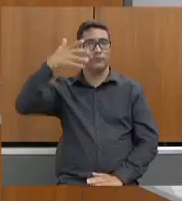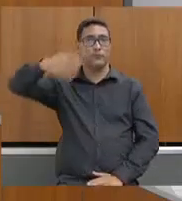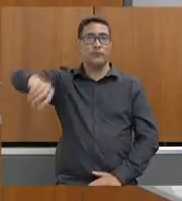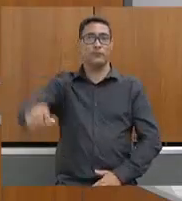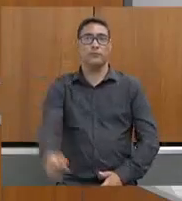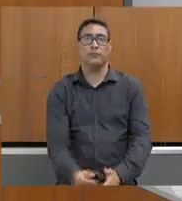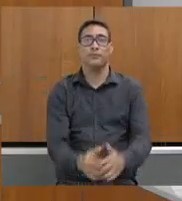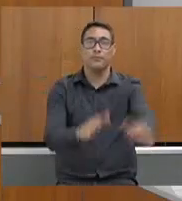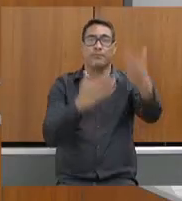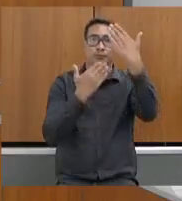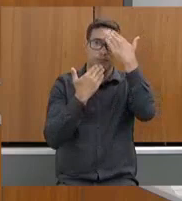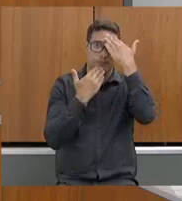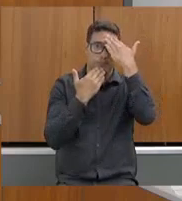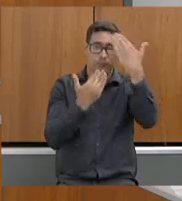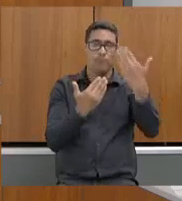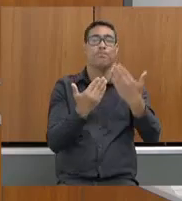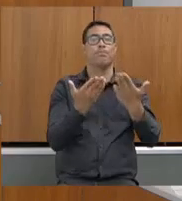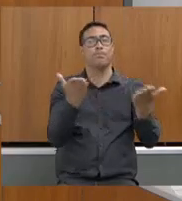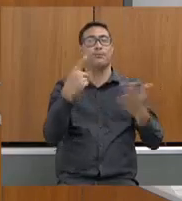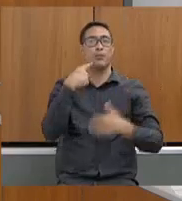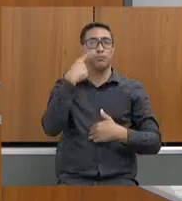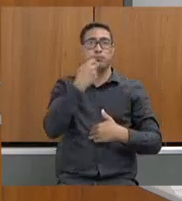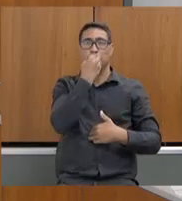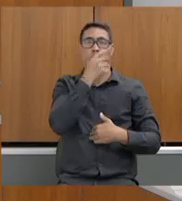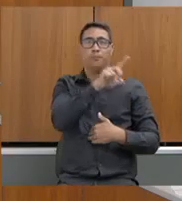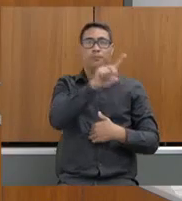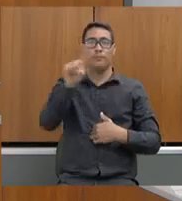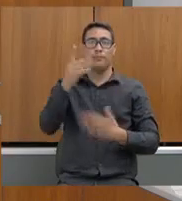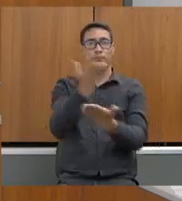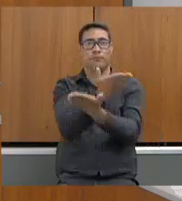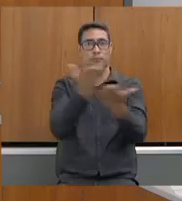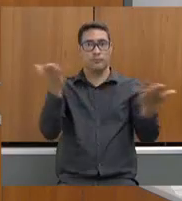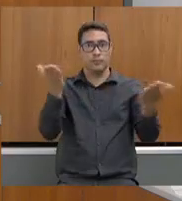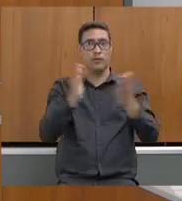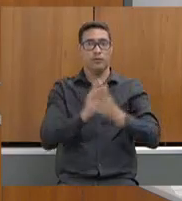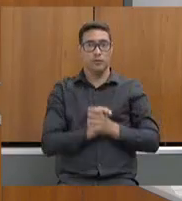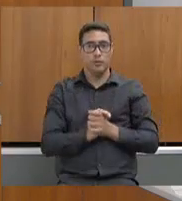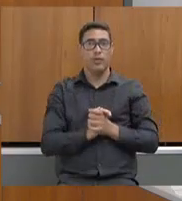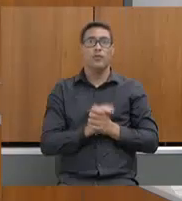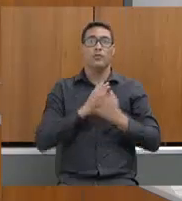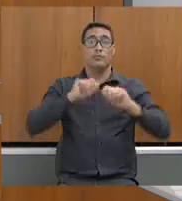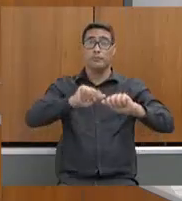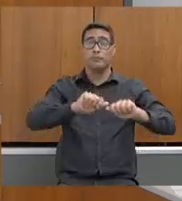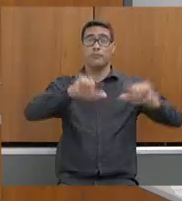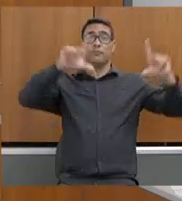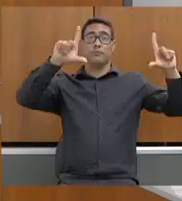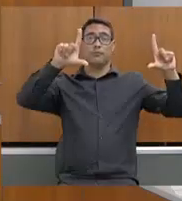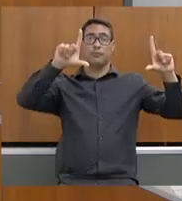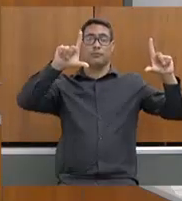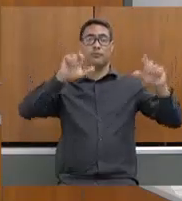Muito obrigada mais uma vez, deputado. Bom dia a todos novamente. Próximo slide, por favor.